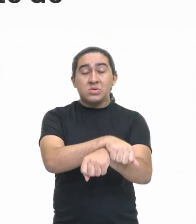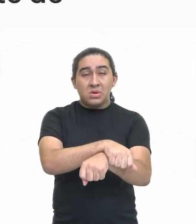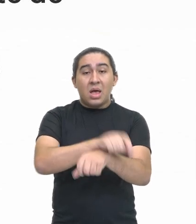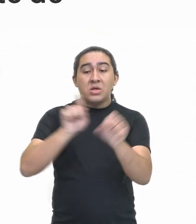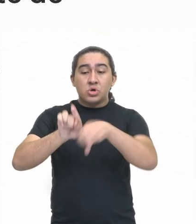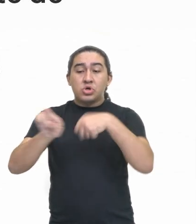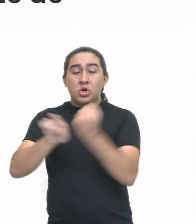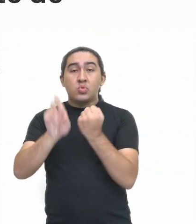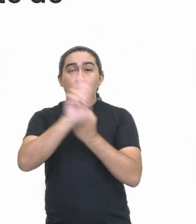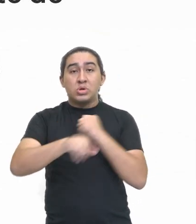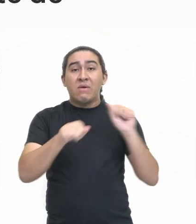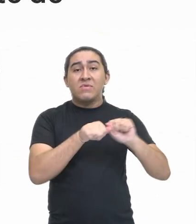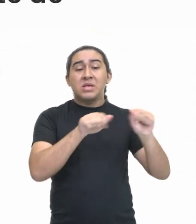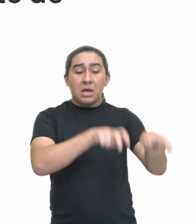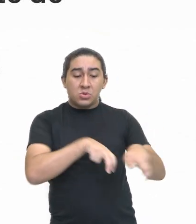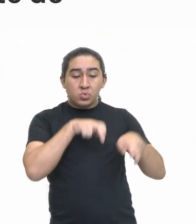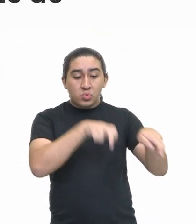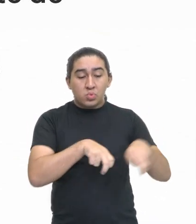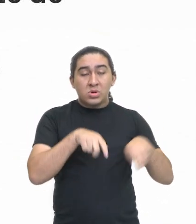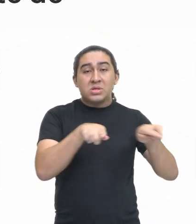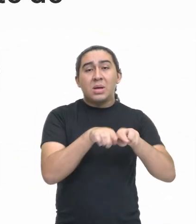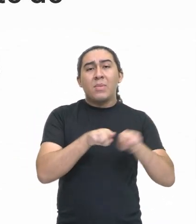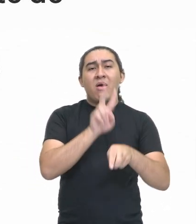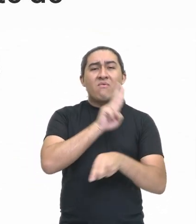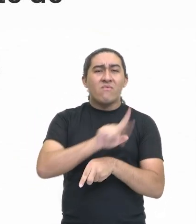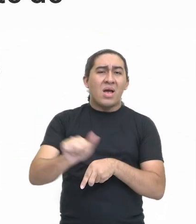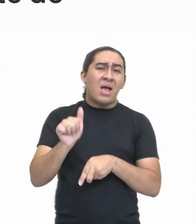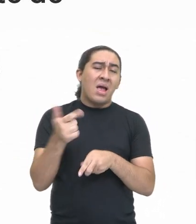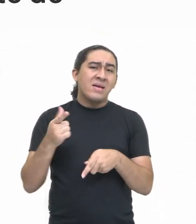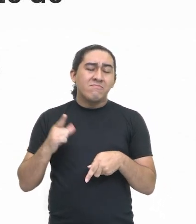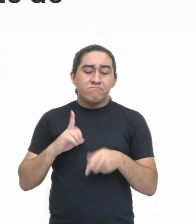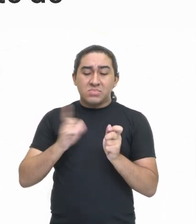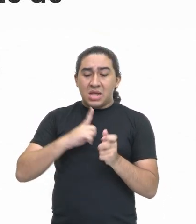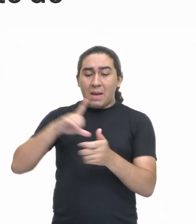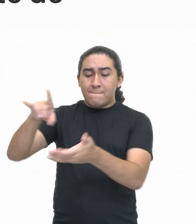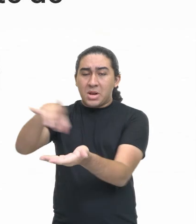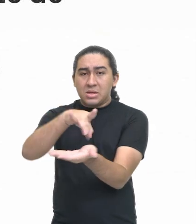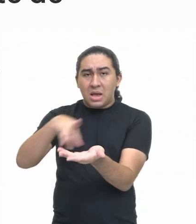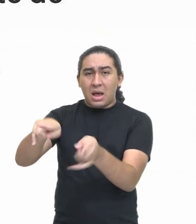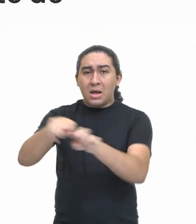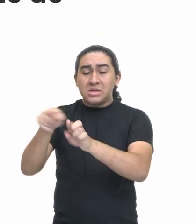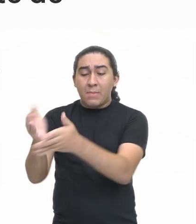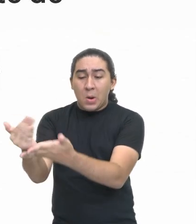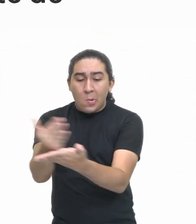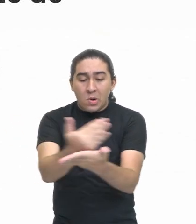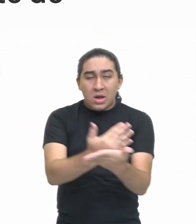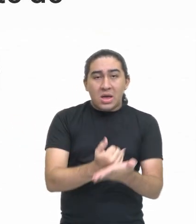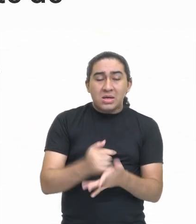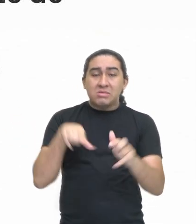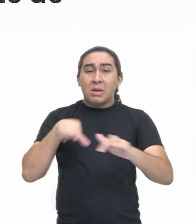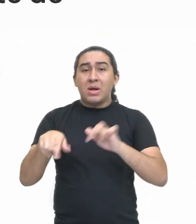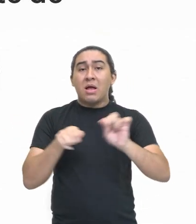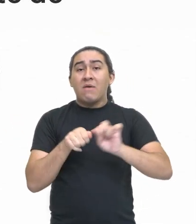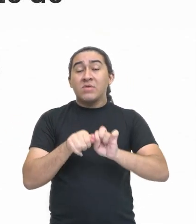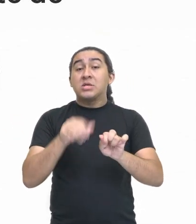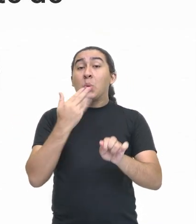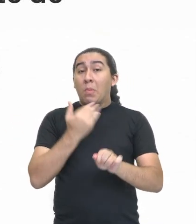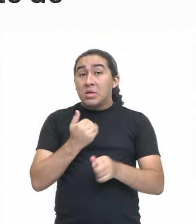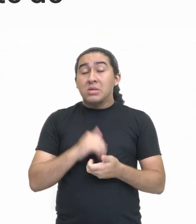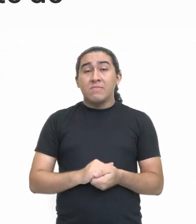áreas, desde a agricultura, ou seja, ir para o campo, plantar, colher, trabalhar de sol a sol ali, produzindo alimentos na terra.